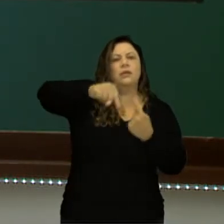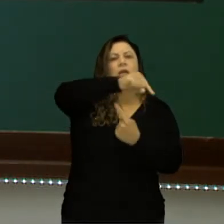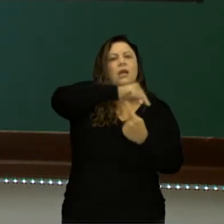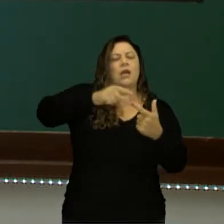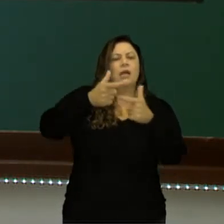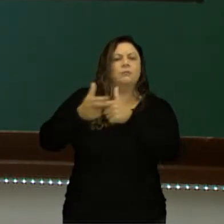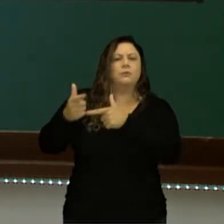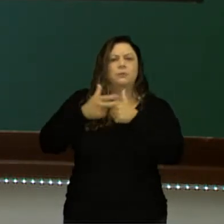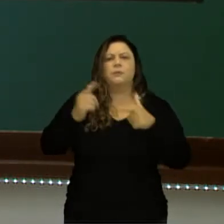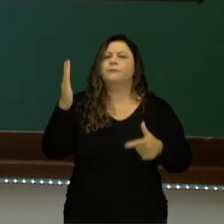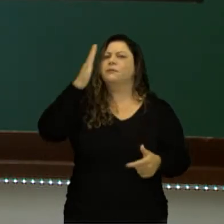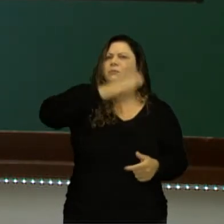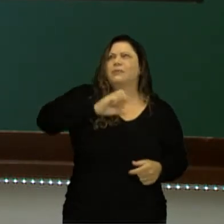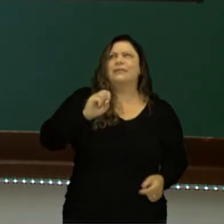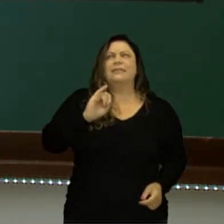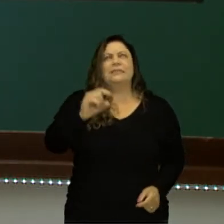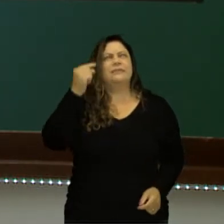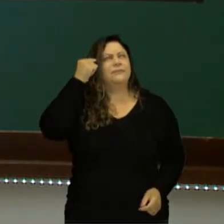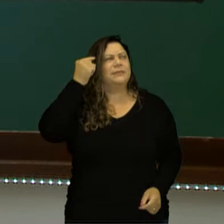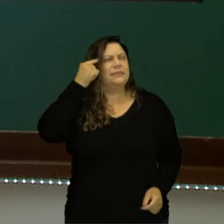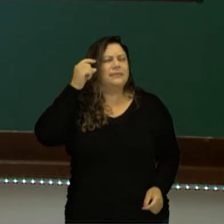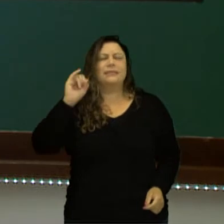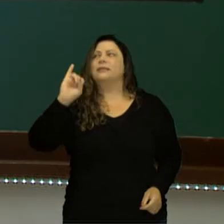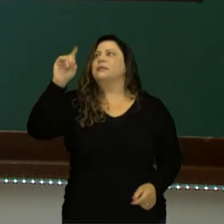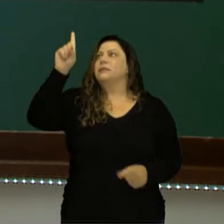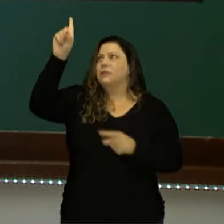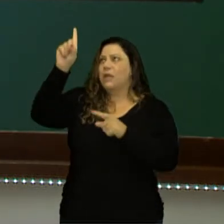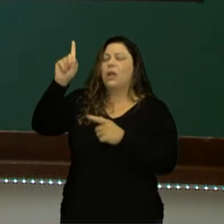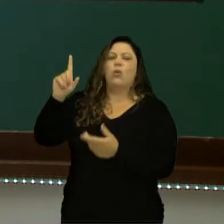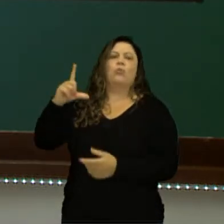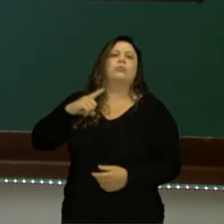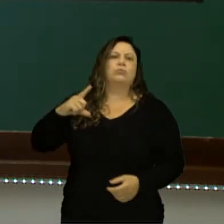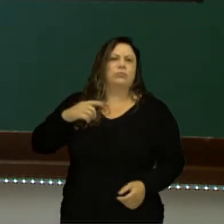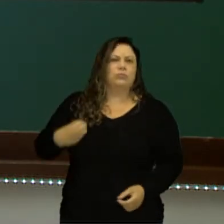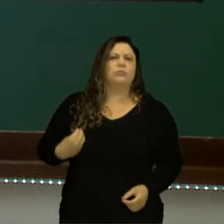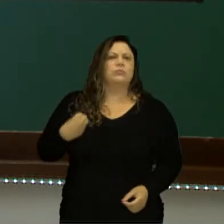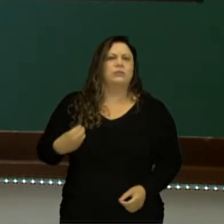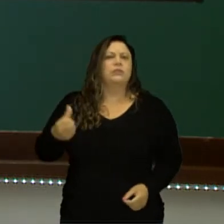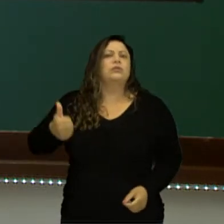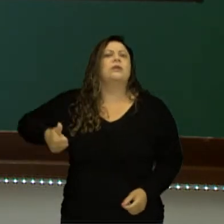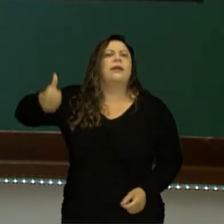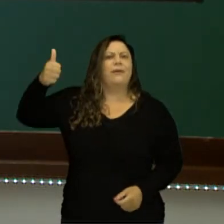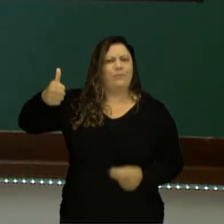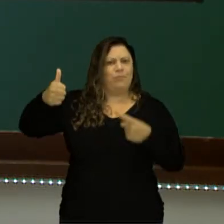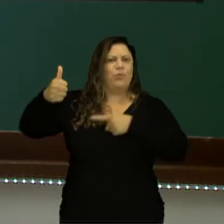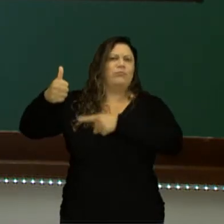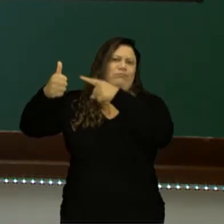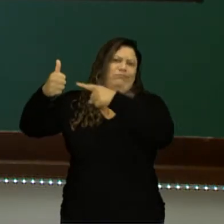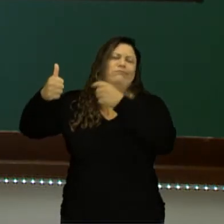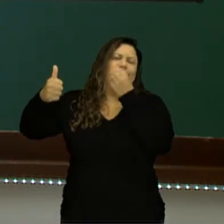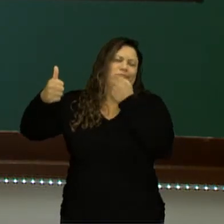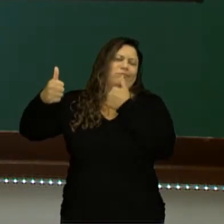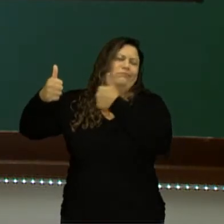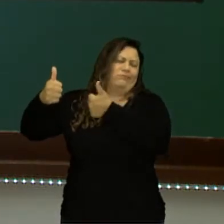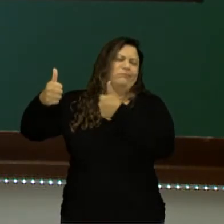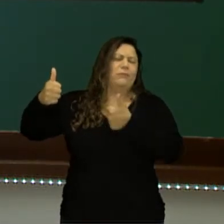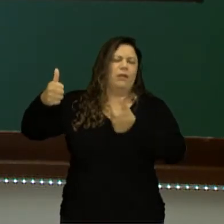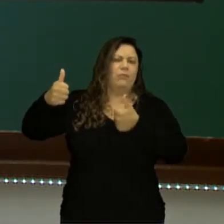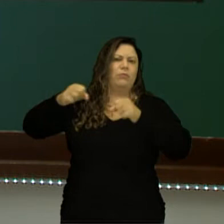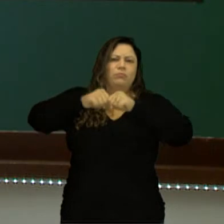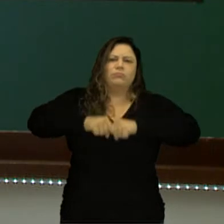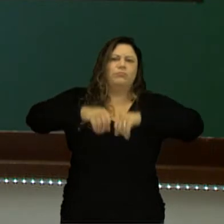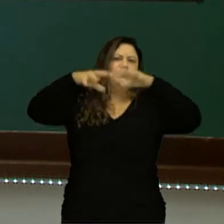Ele vai pensar se Deus existe, se Deus é bom, se Deus criou todas as coisas,